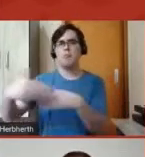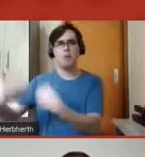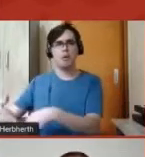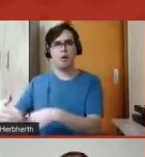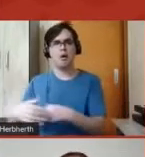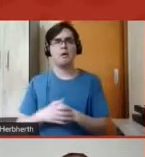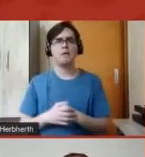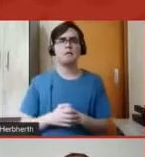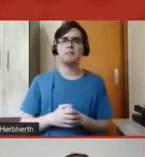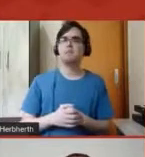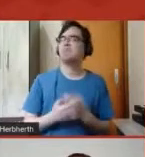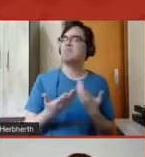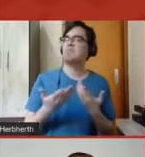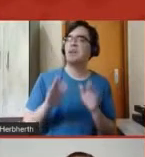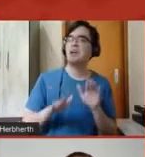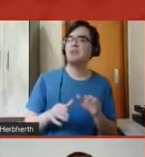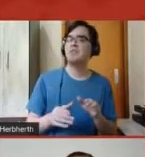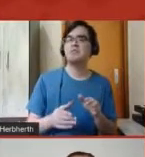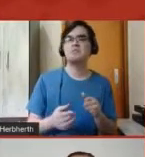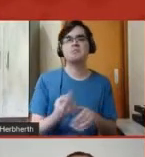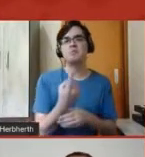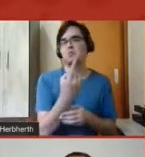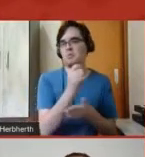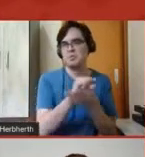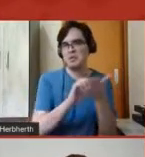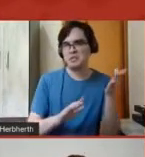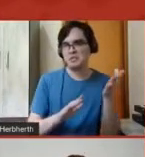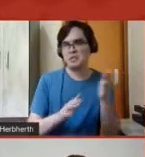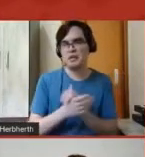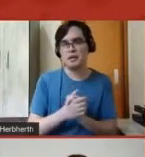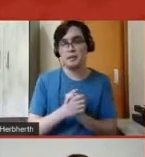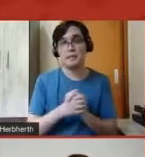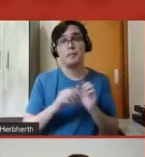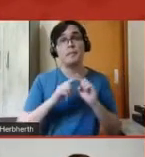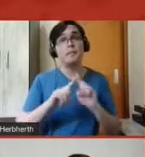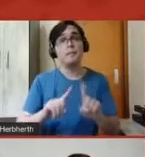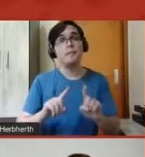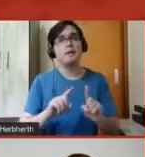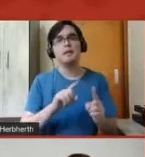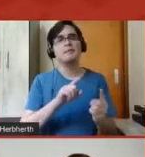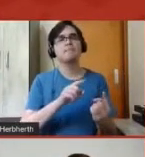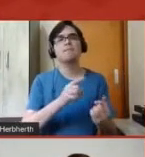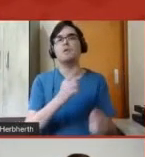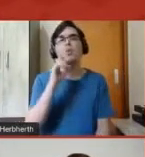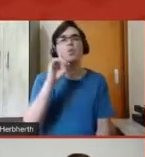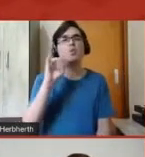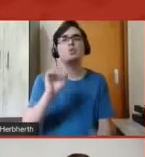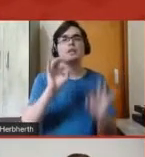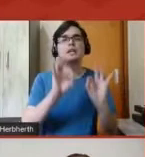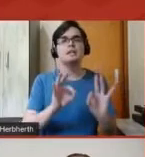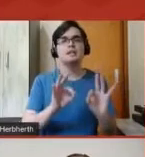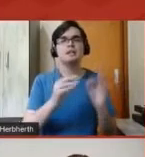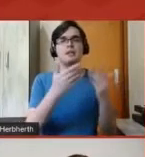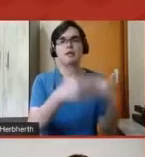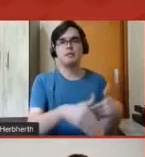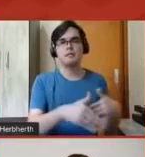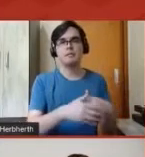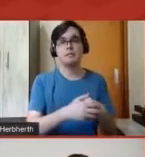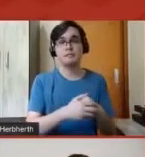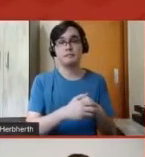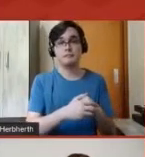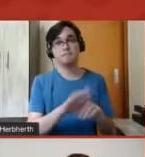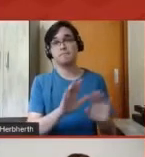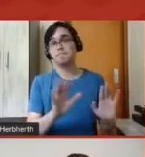aqui a mais, mas momentos pontuais de avaliação. Nós optamos por diluir esse